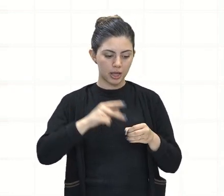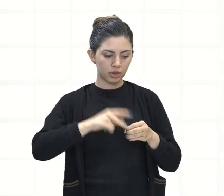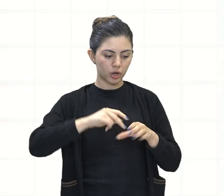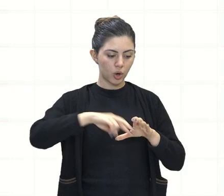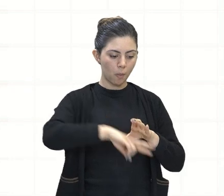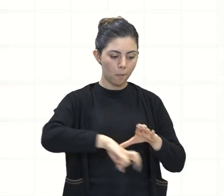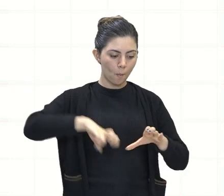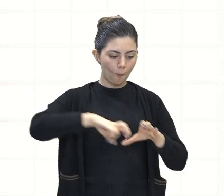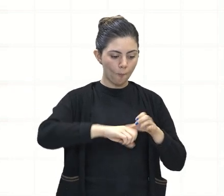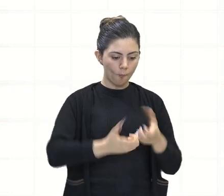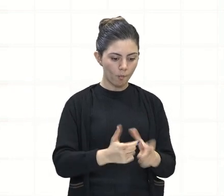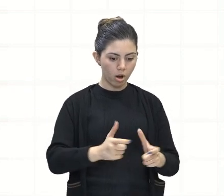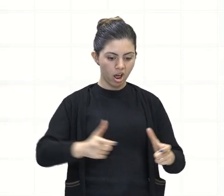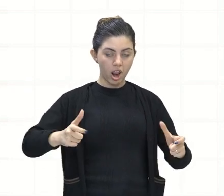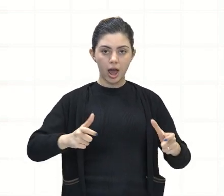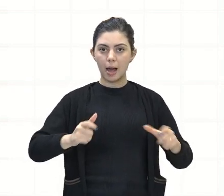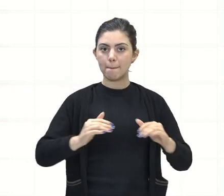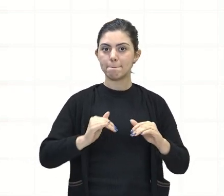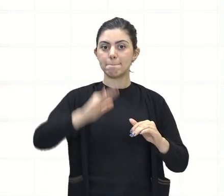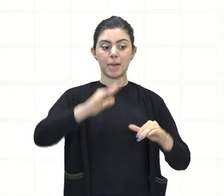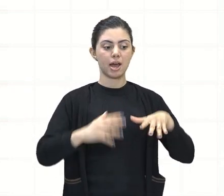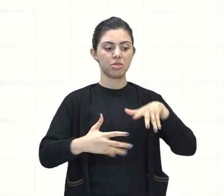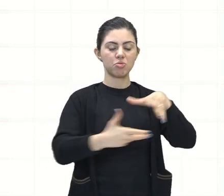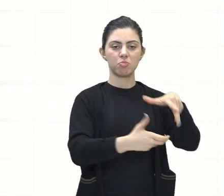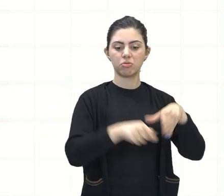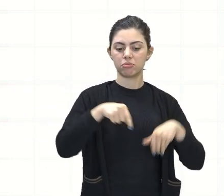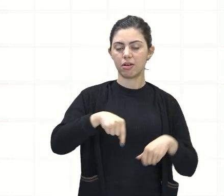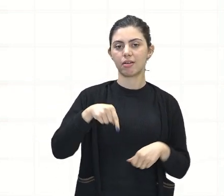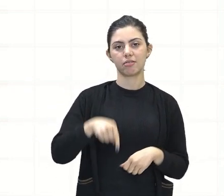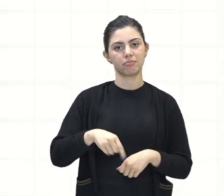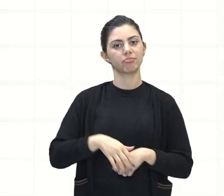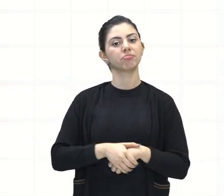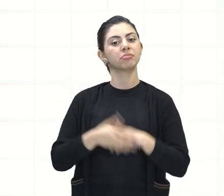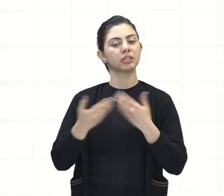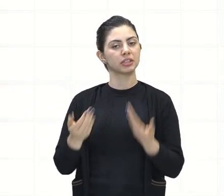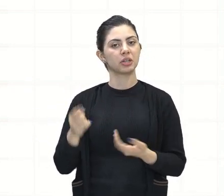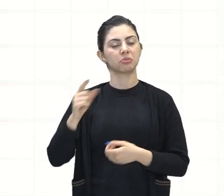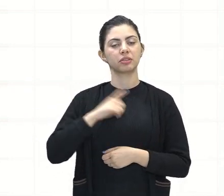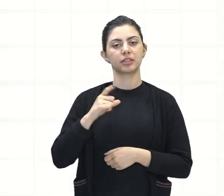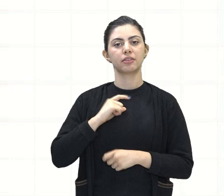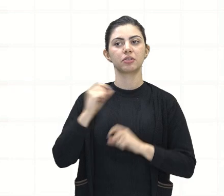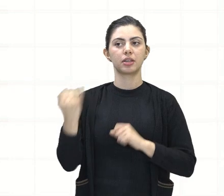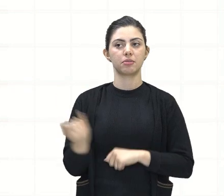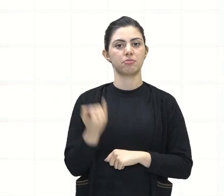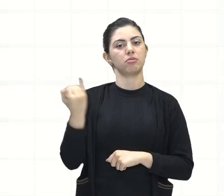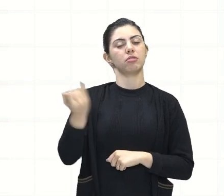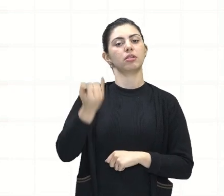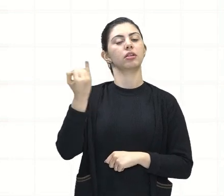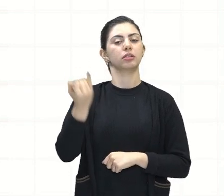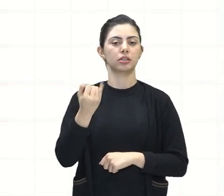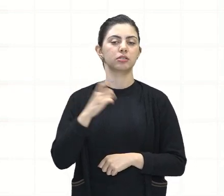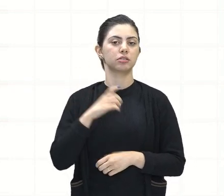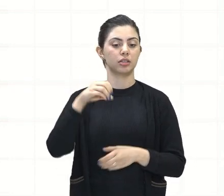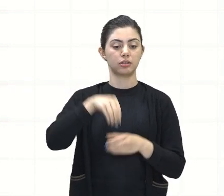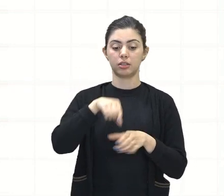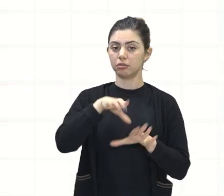de petróleo do mundo, tá? Isso fez com que ela tivesse uma importância maior em algumas atribuições concretas dentro da OPEP, como, por